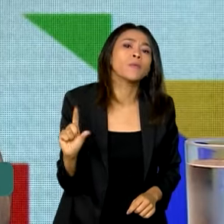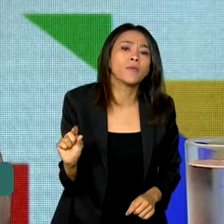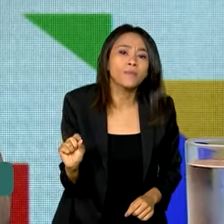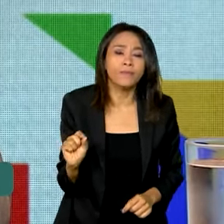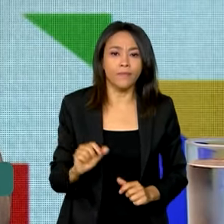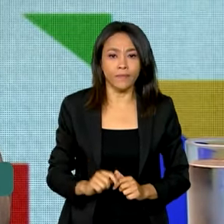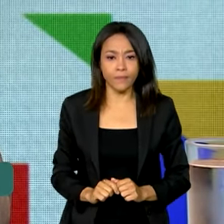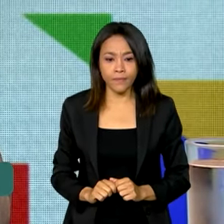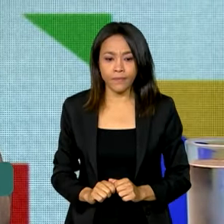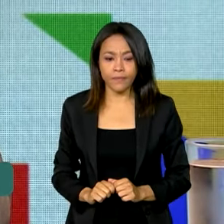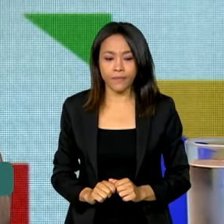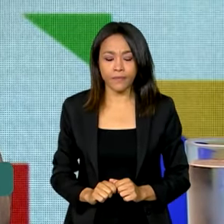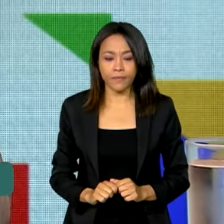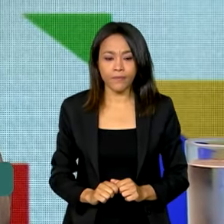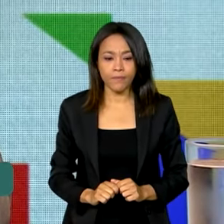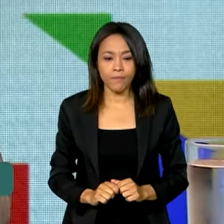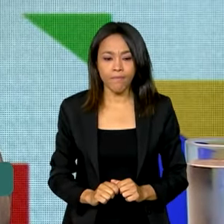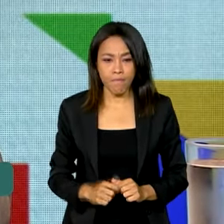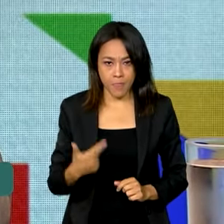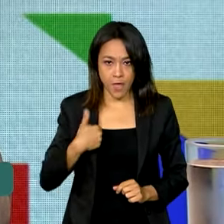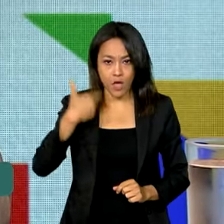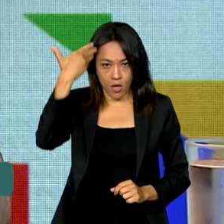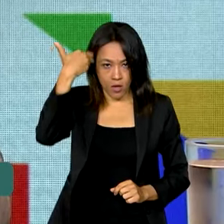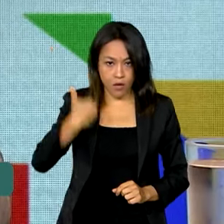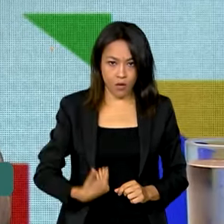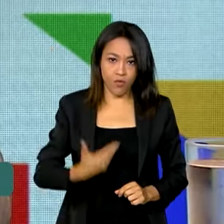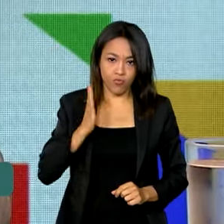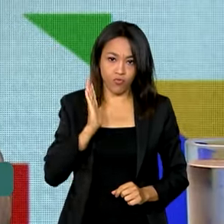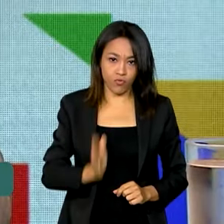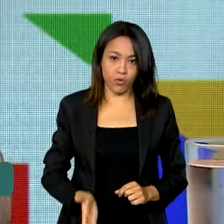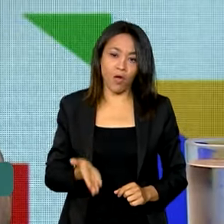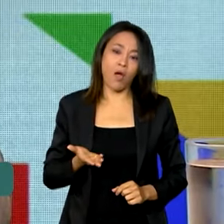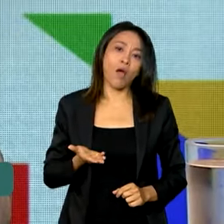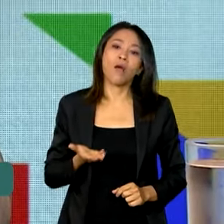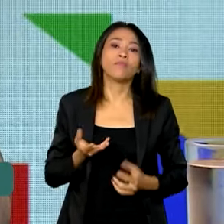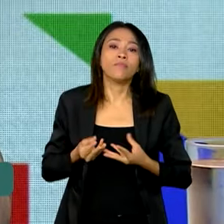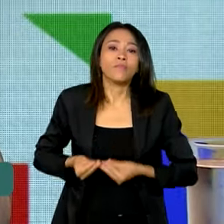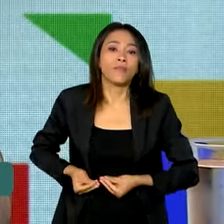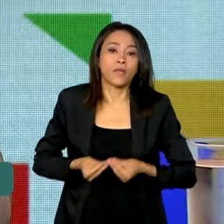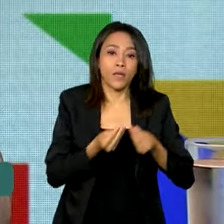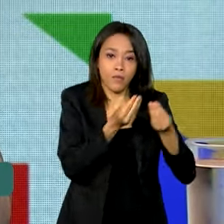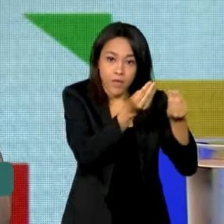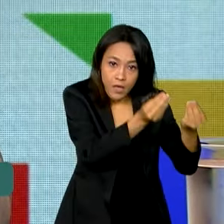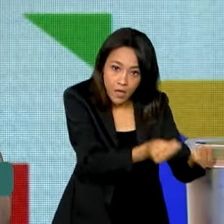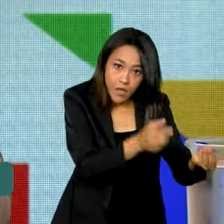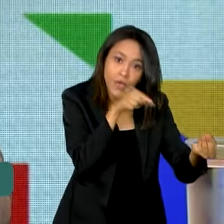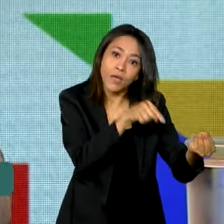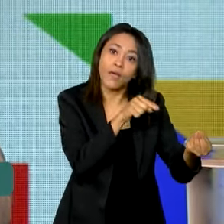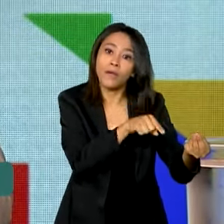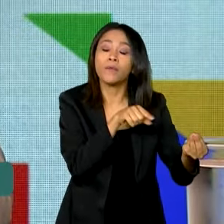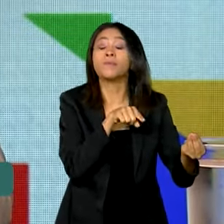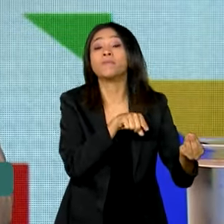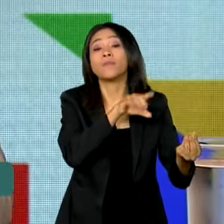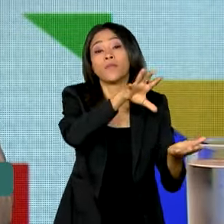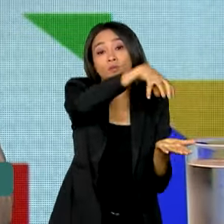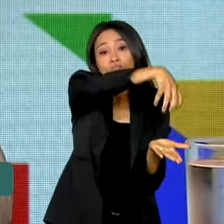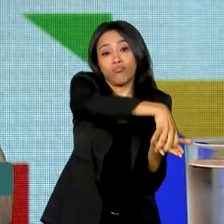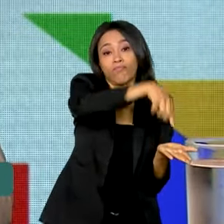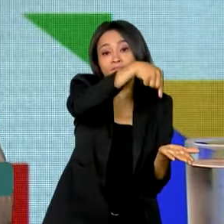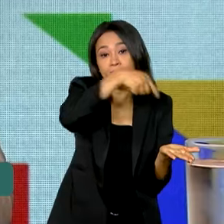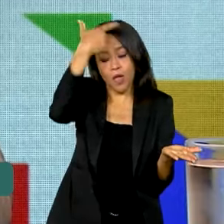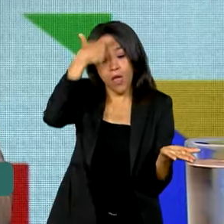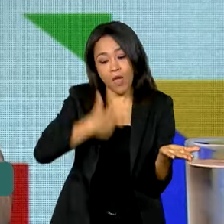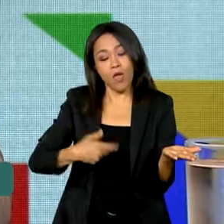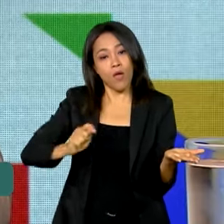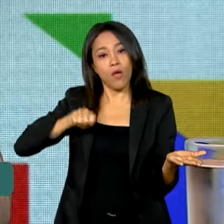encaminhei para o CMSE, assumindo a responsabilidade como ministro de